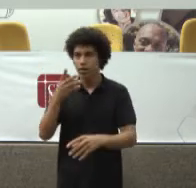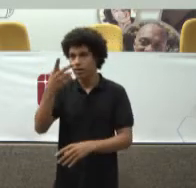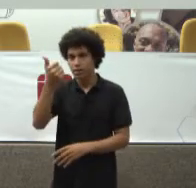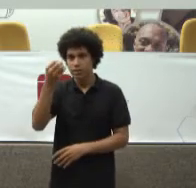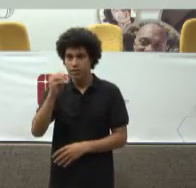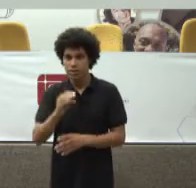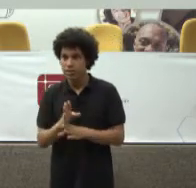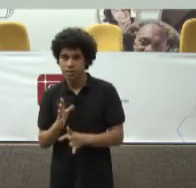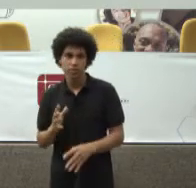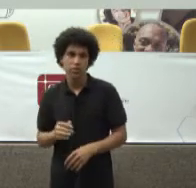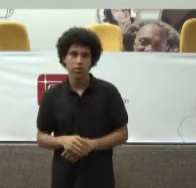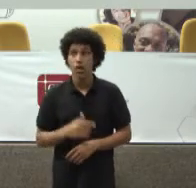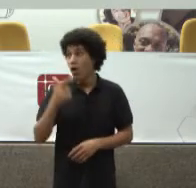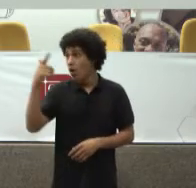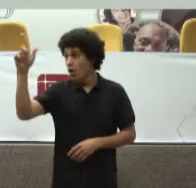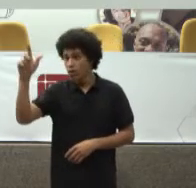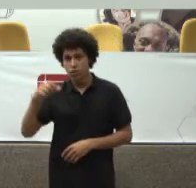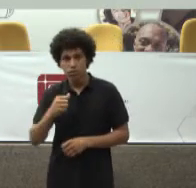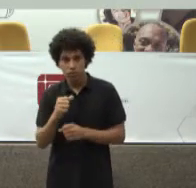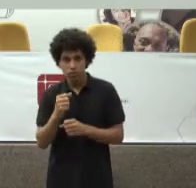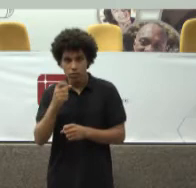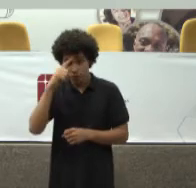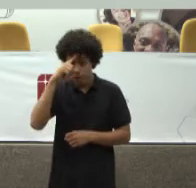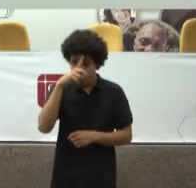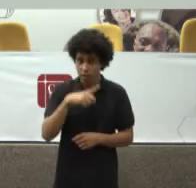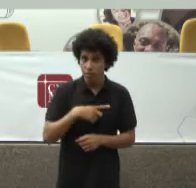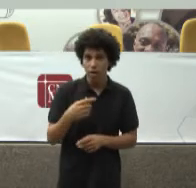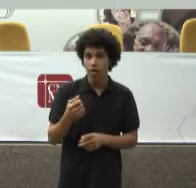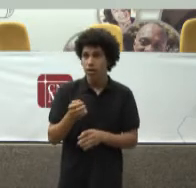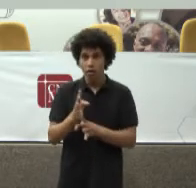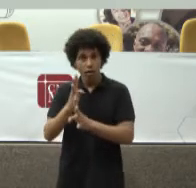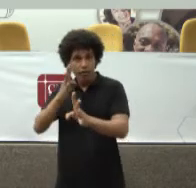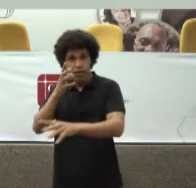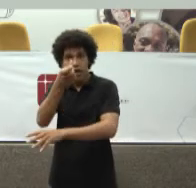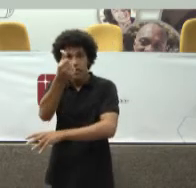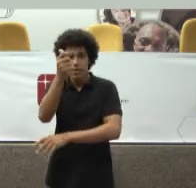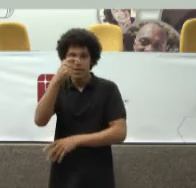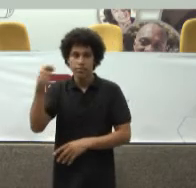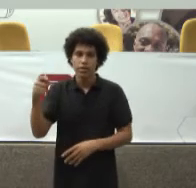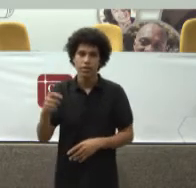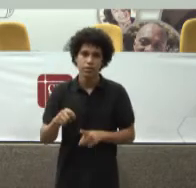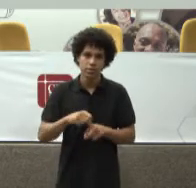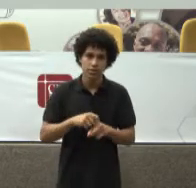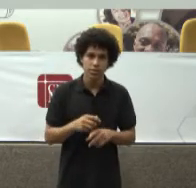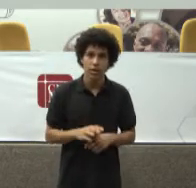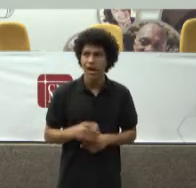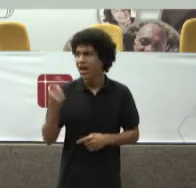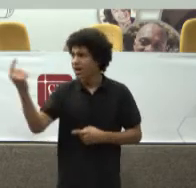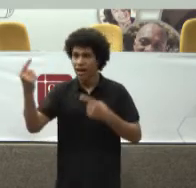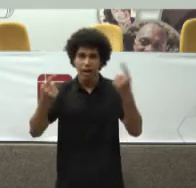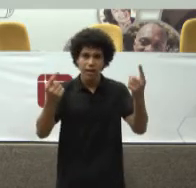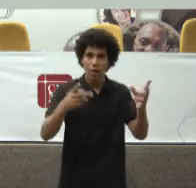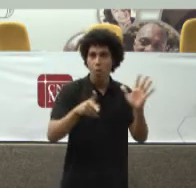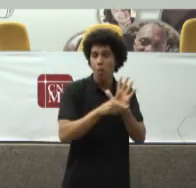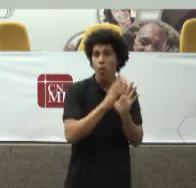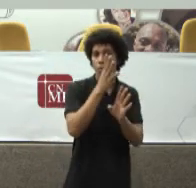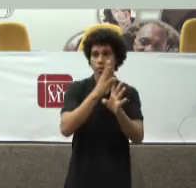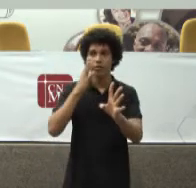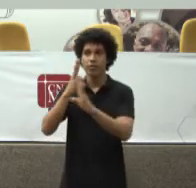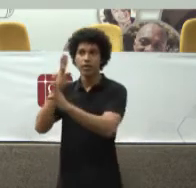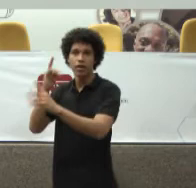fila De 6 meses E cada qual Com a sua fila Só que são SUS Eles não são